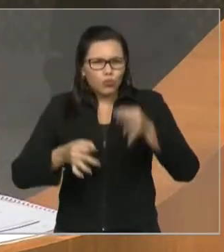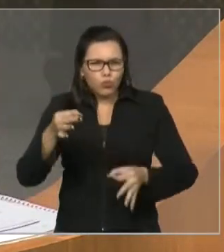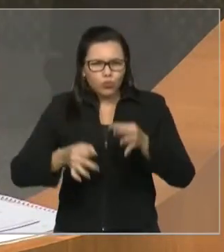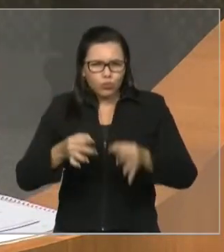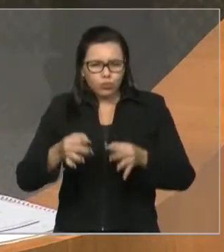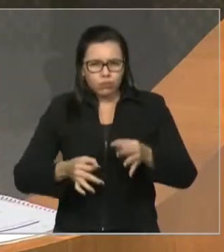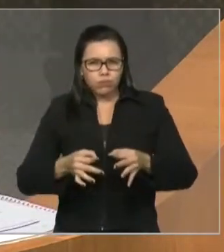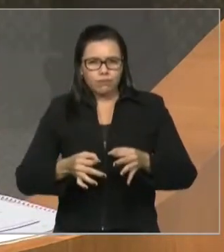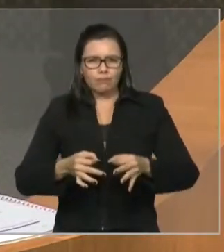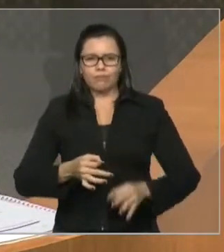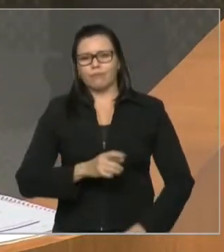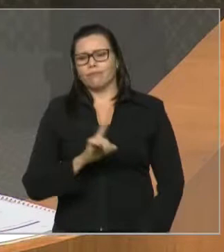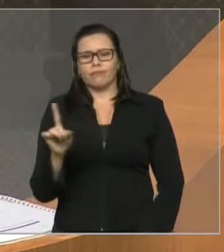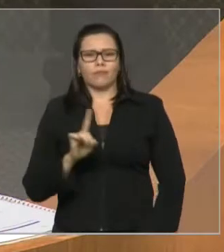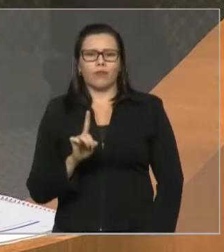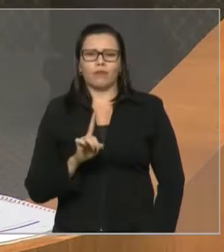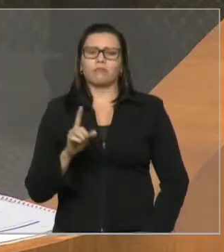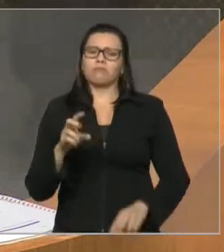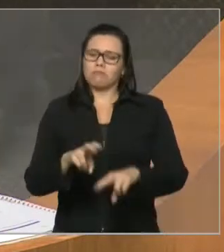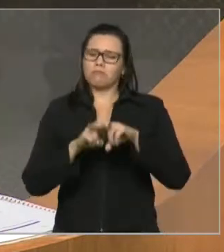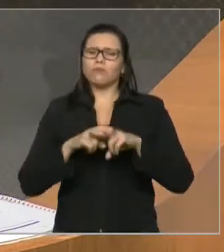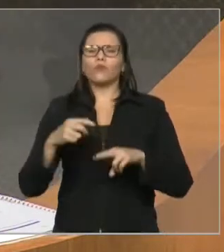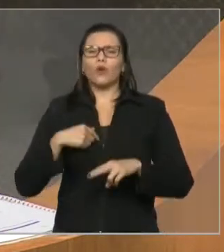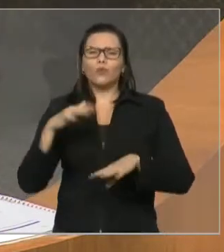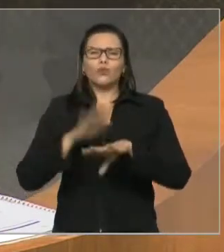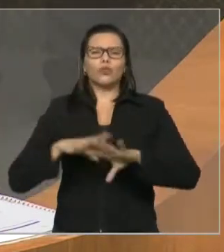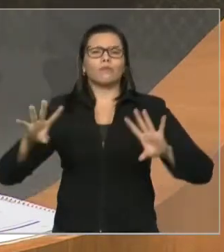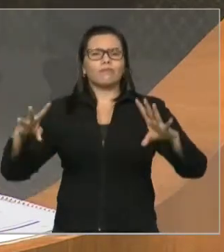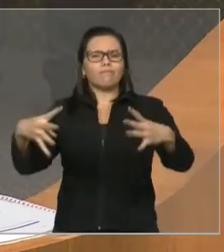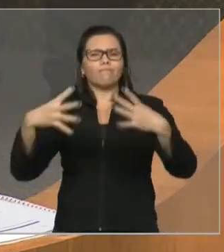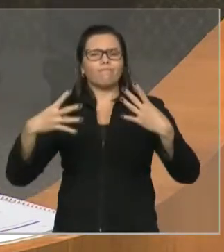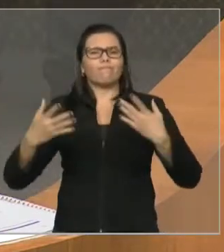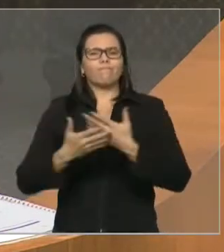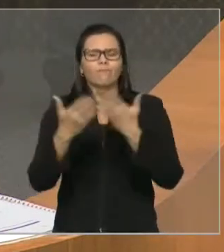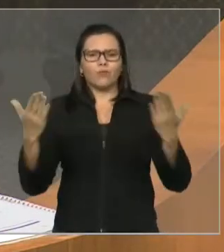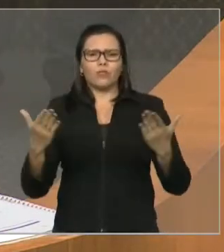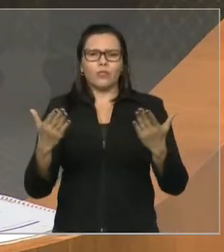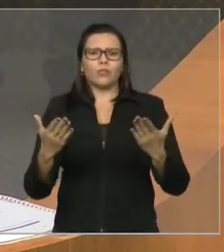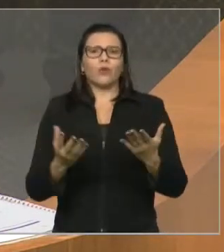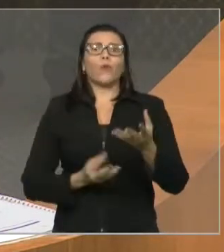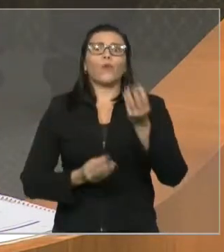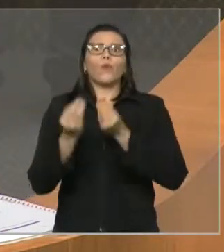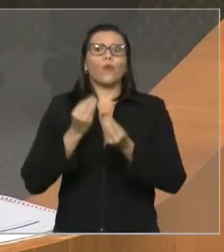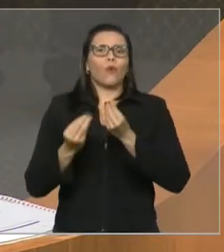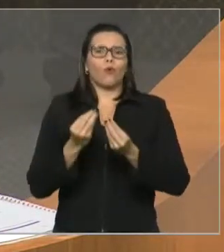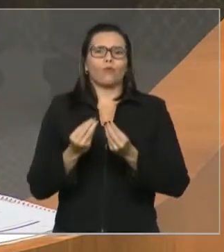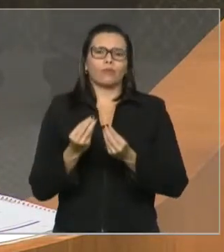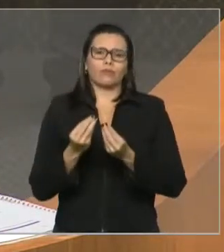por isso que nós estamos aqui, para alertar vocês, e dizer aonde é que nós vamos chegar com essa lei 211.